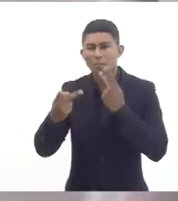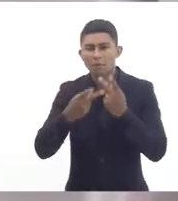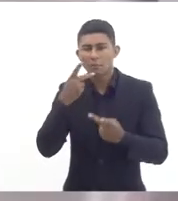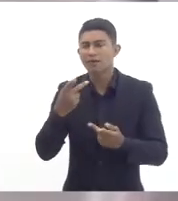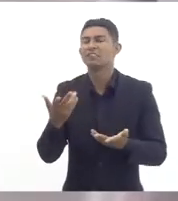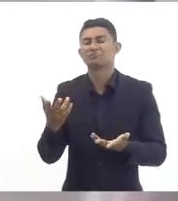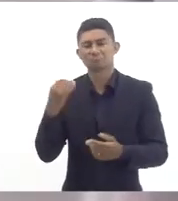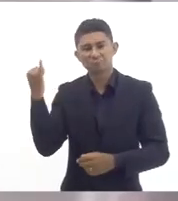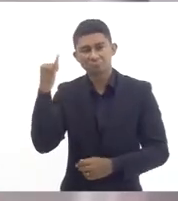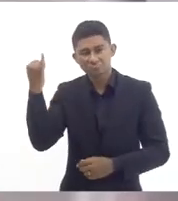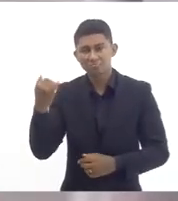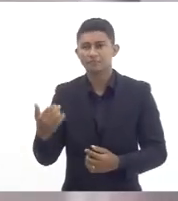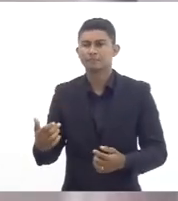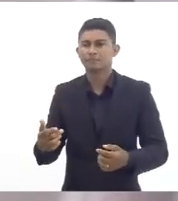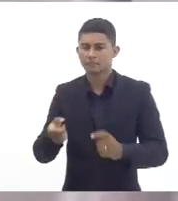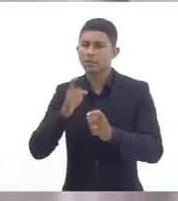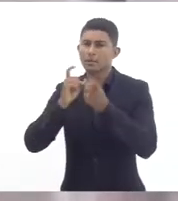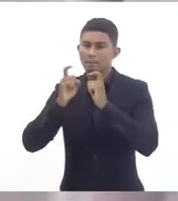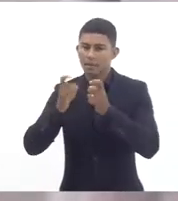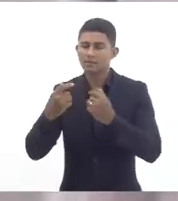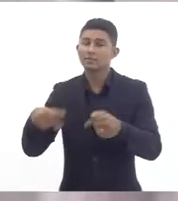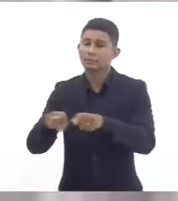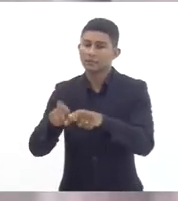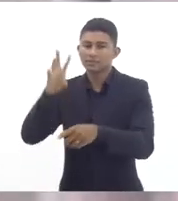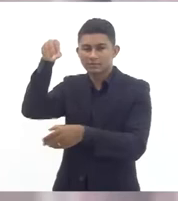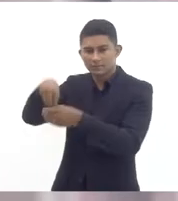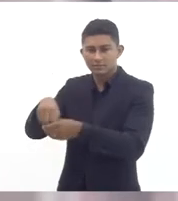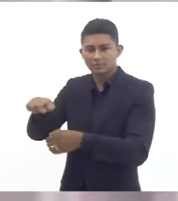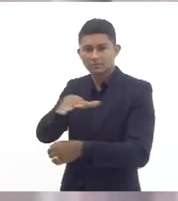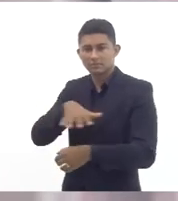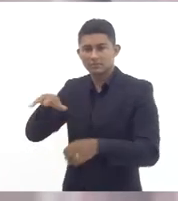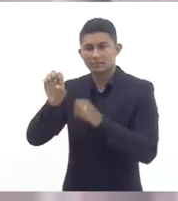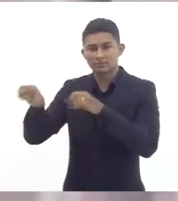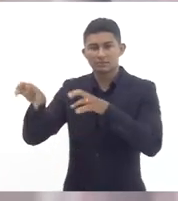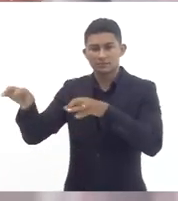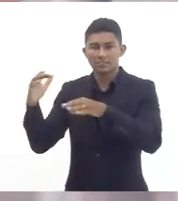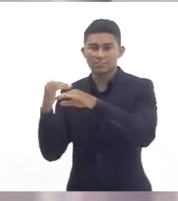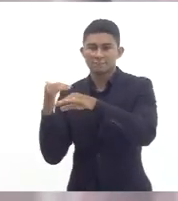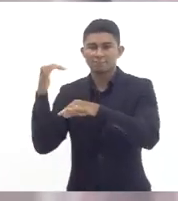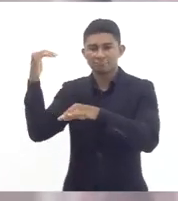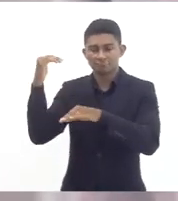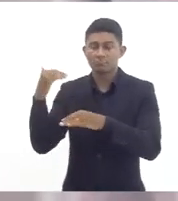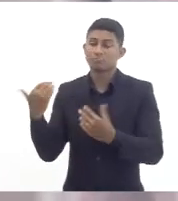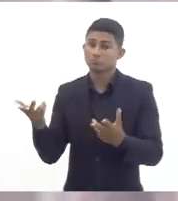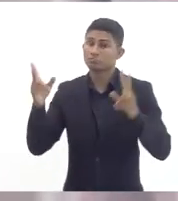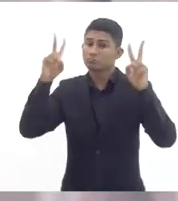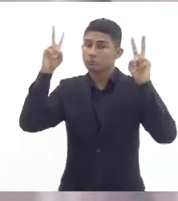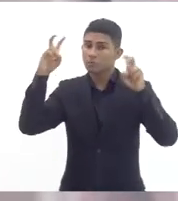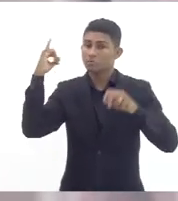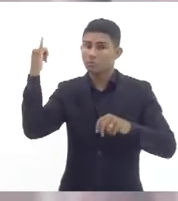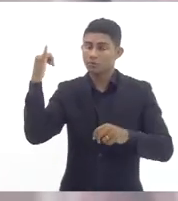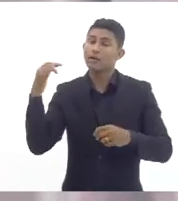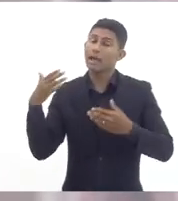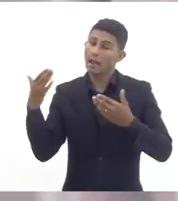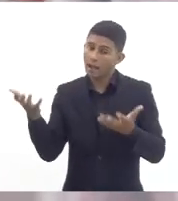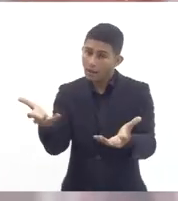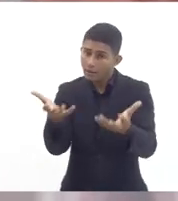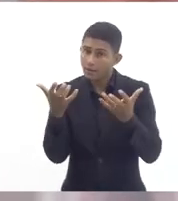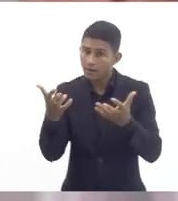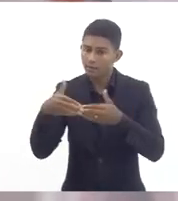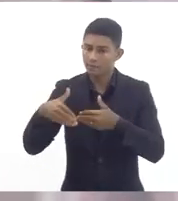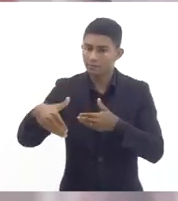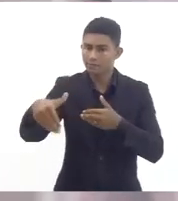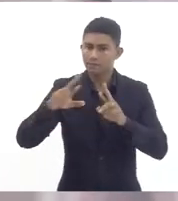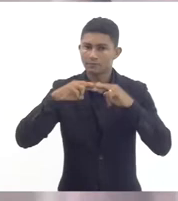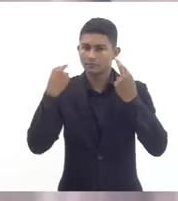especialmente também o debate do ensino superior da FITES aliás que é um tema também que a gente quer trazer aqui para a audiência pública a gente recentemente